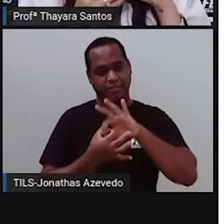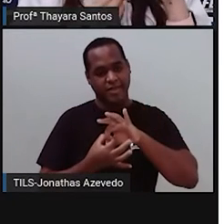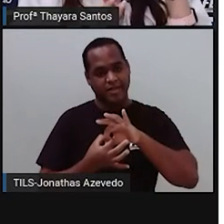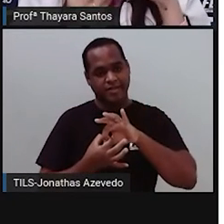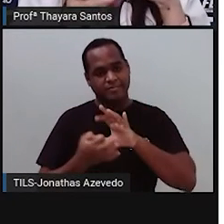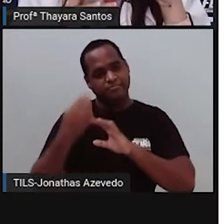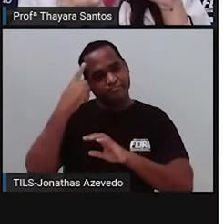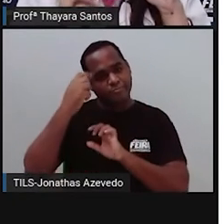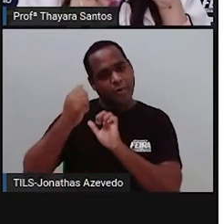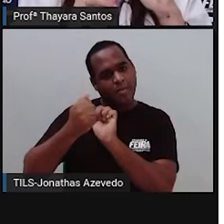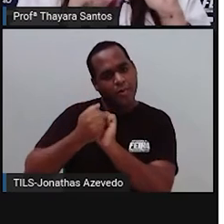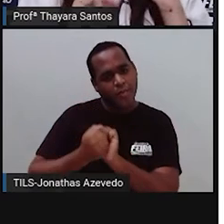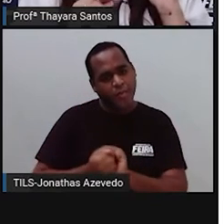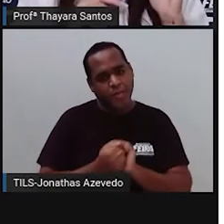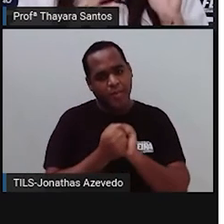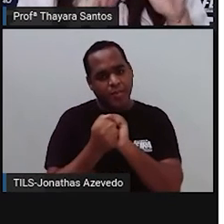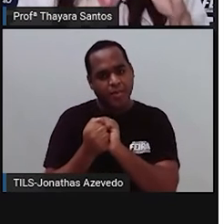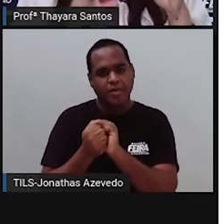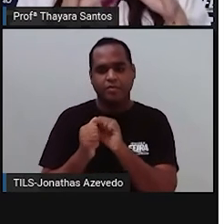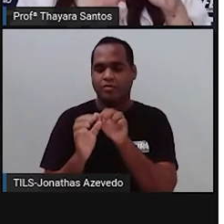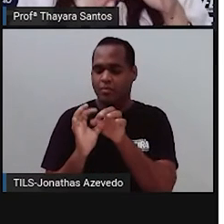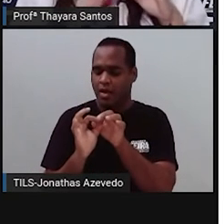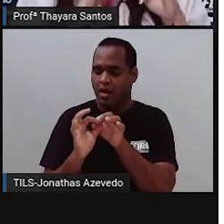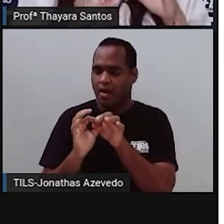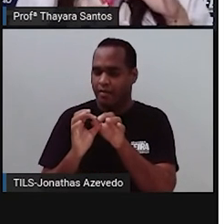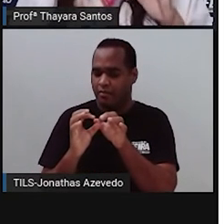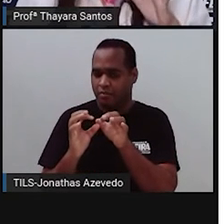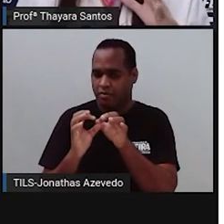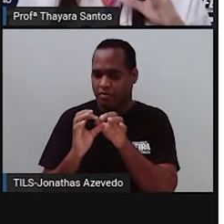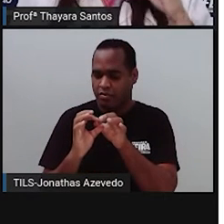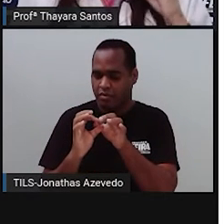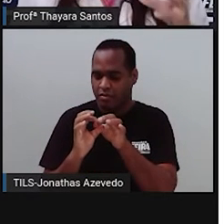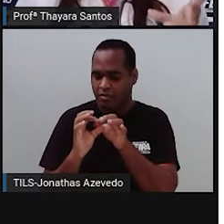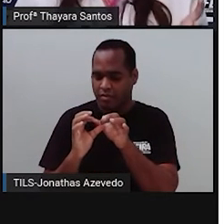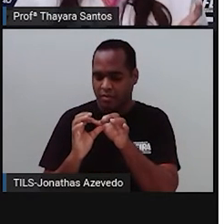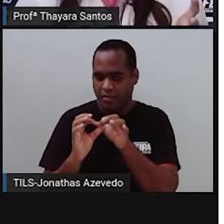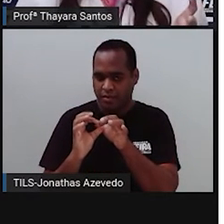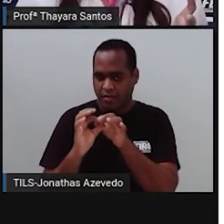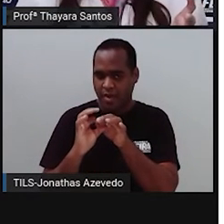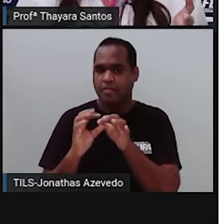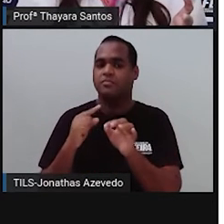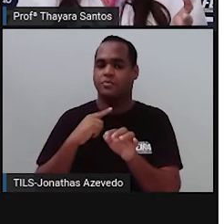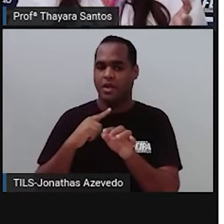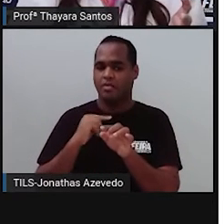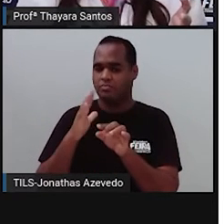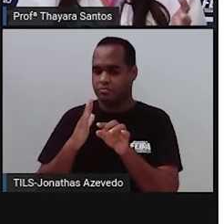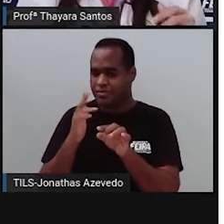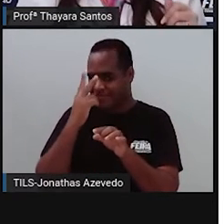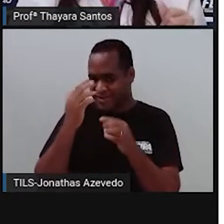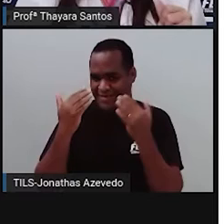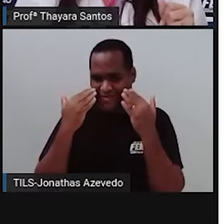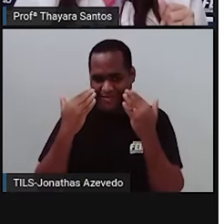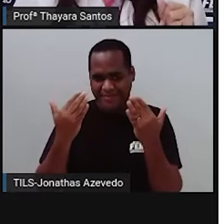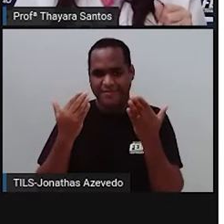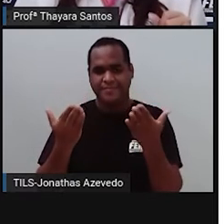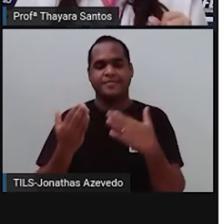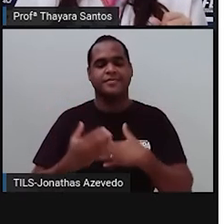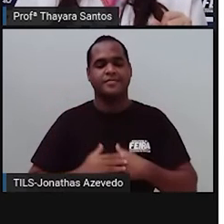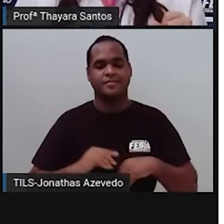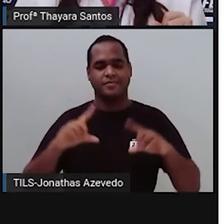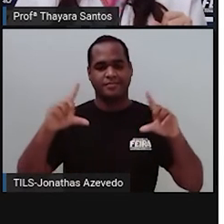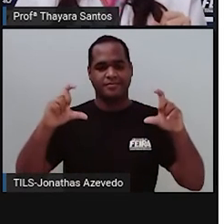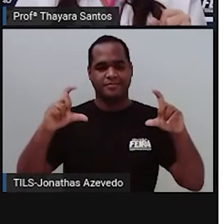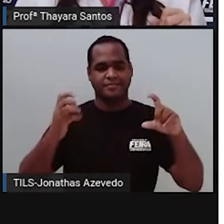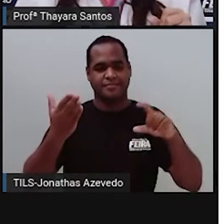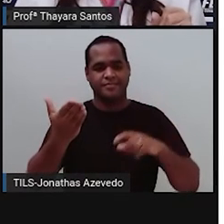grudadinho no outro. Tem um espaço entre eles, mas eles estão ali próximos, né? Estão grudados, como eu quis representar aqui. E eles